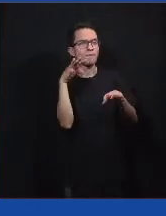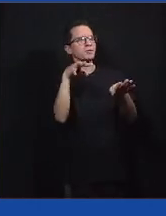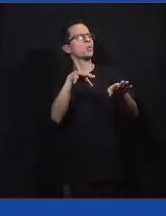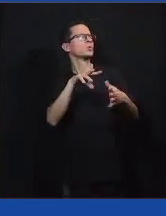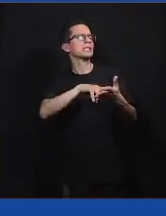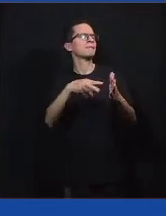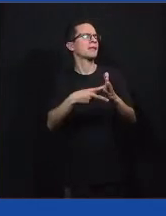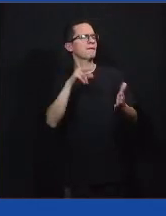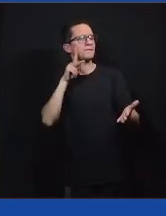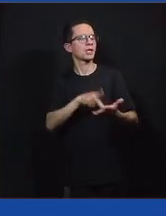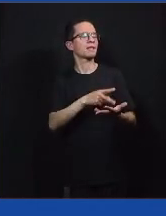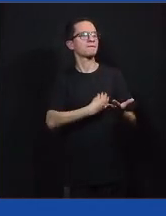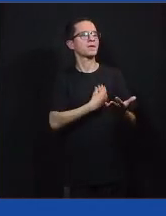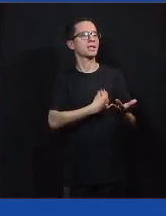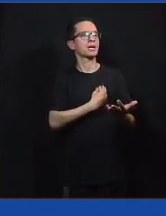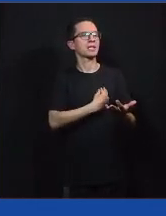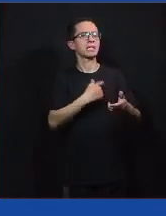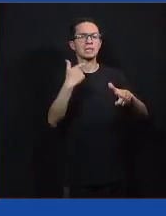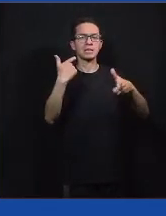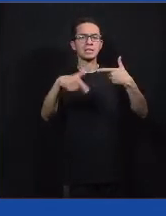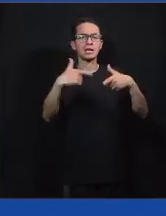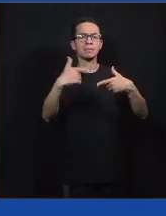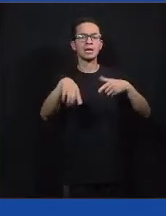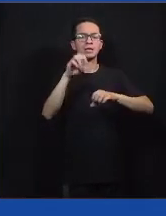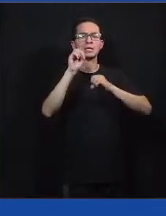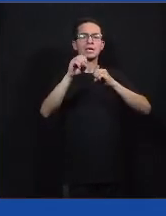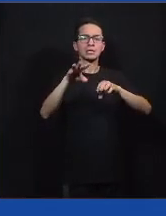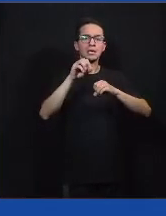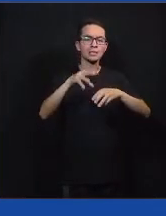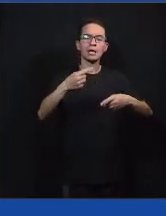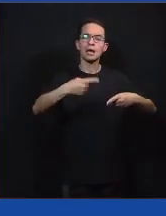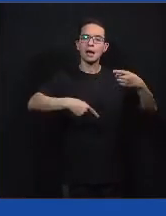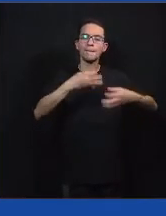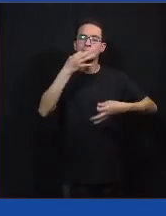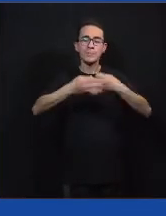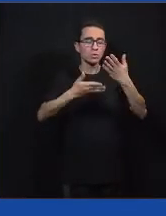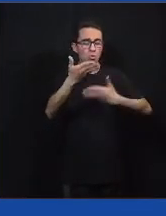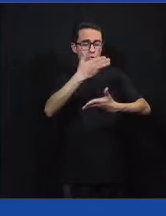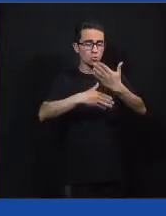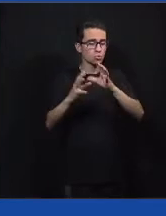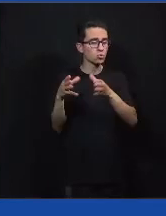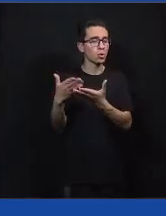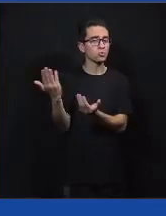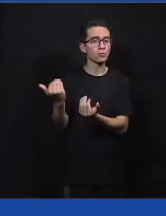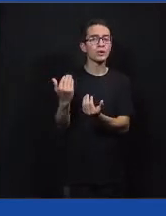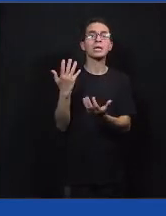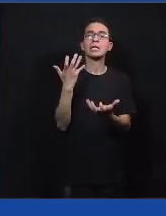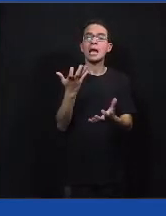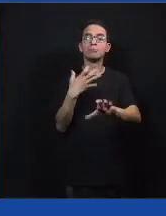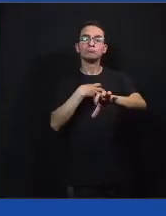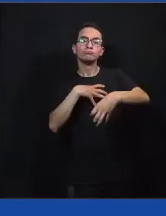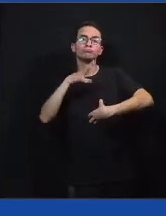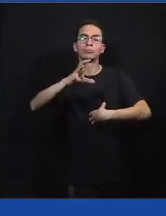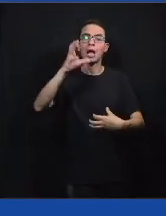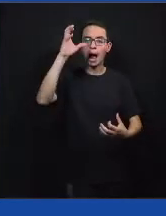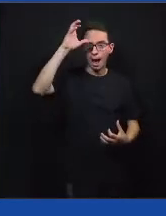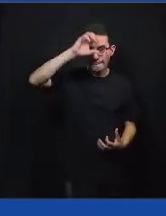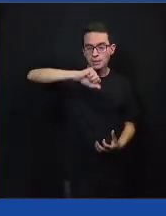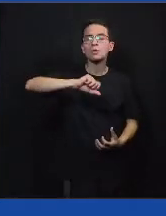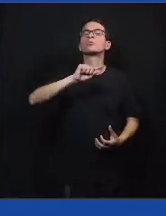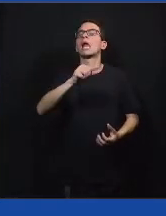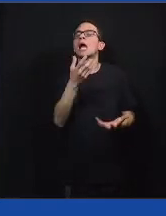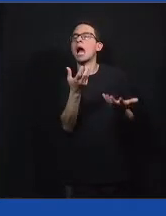estão nos ouvindo, que trabalham com educação política com jovens, o a gente pode aprender com vocês sobre esse tema do acolhimento?